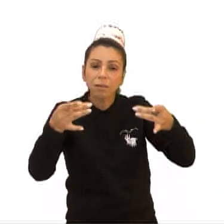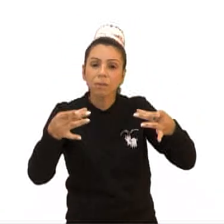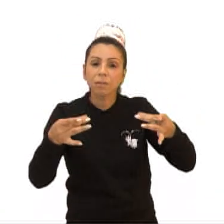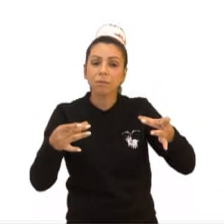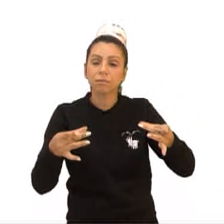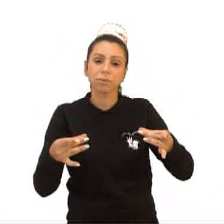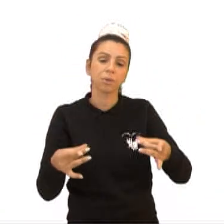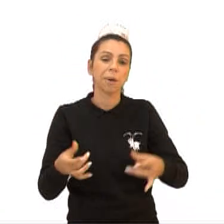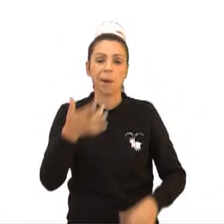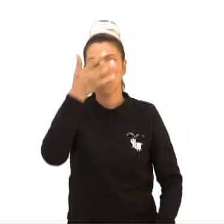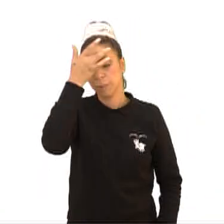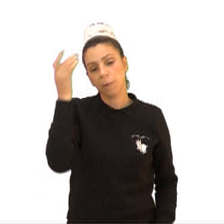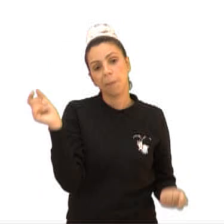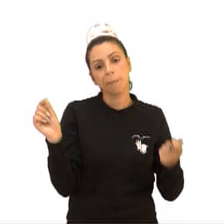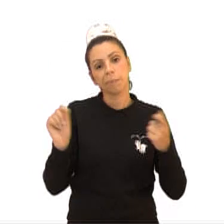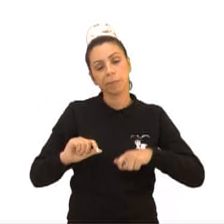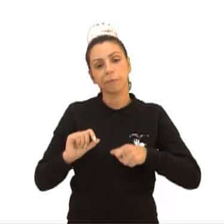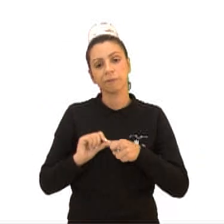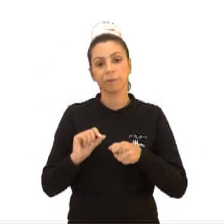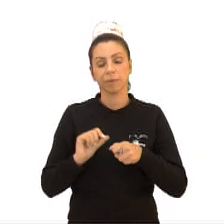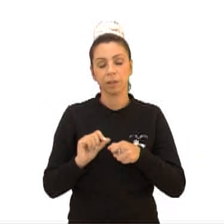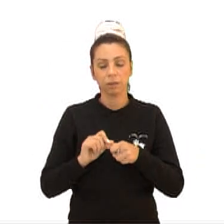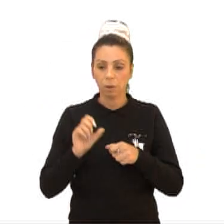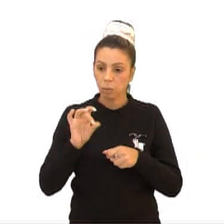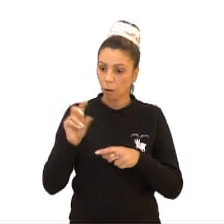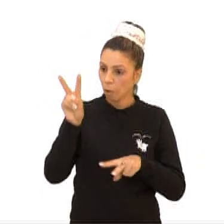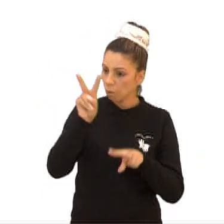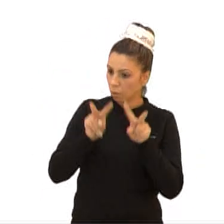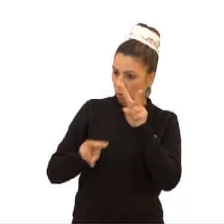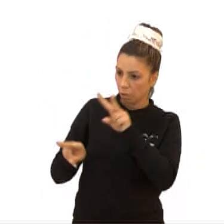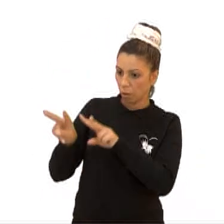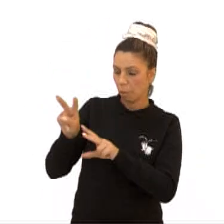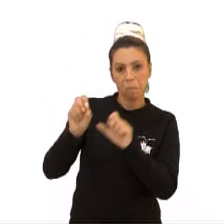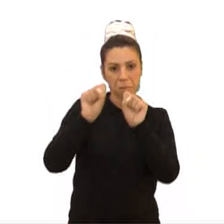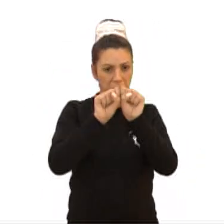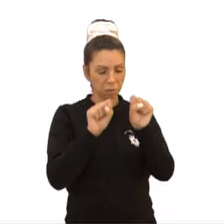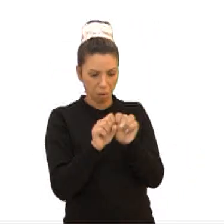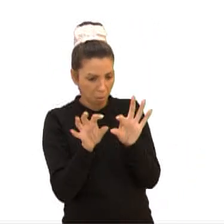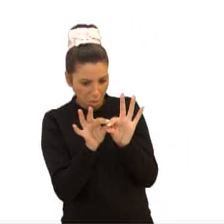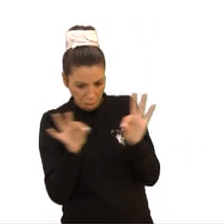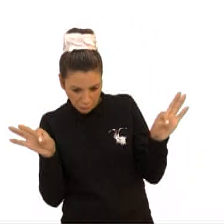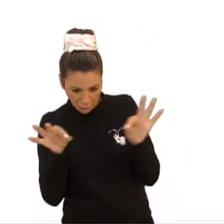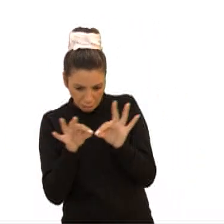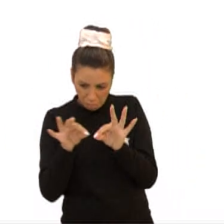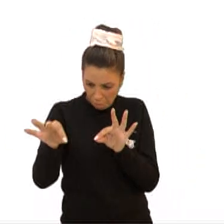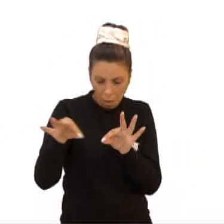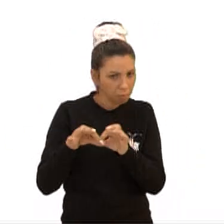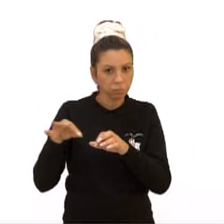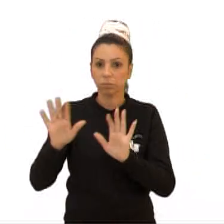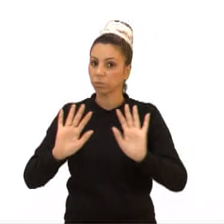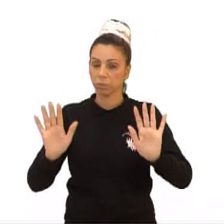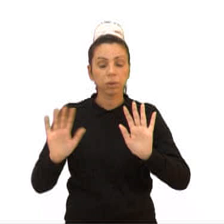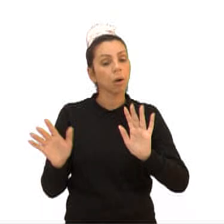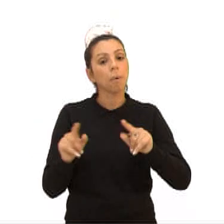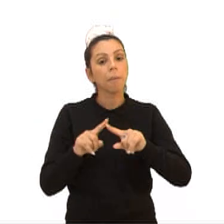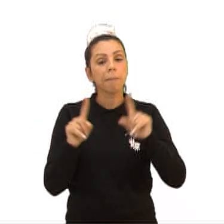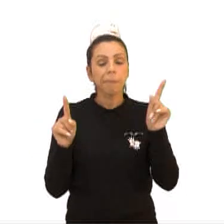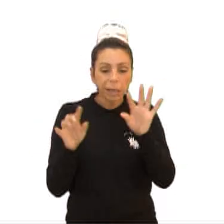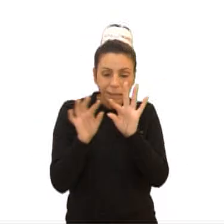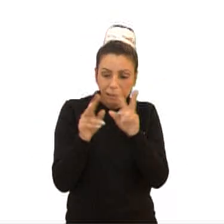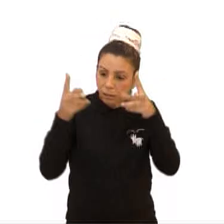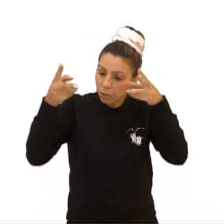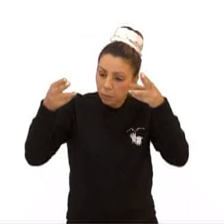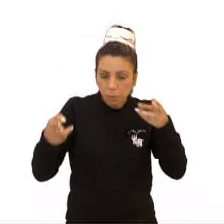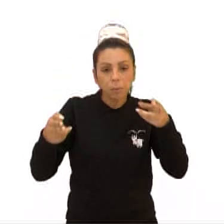Sendo que a pessoa tem que fazer somente olhando. Não existe nenhum sistema de medição, mas se vê a complexidade dos padrões. Muito